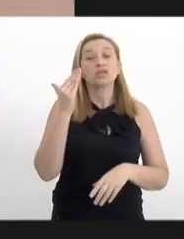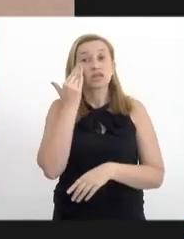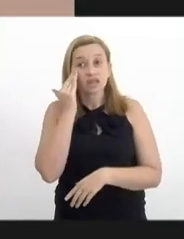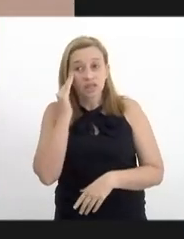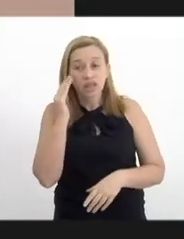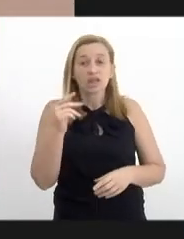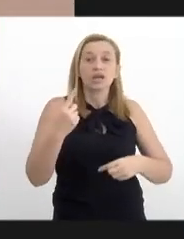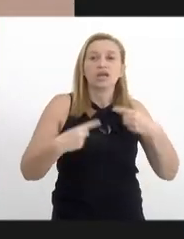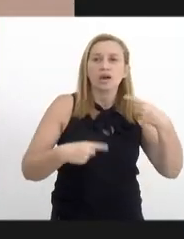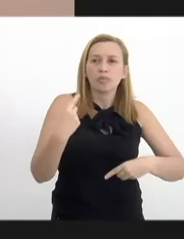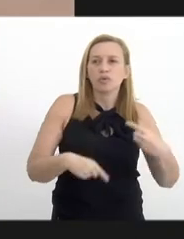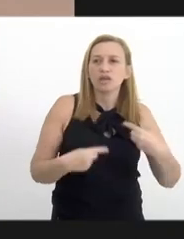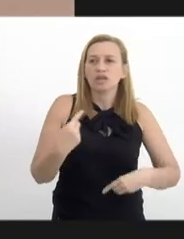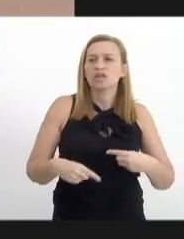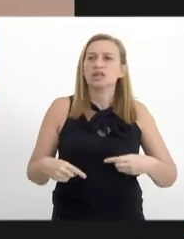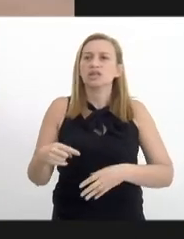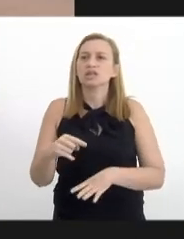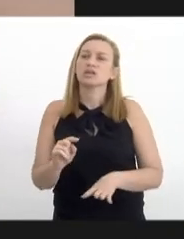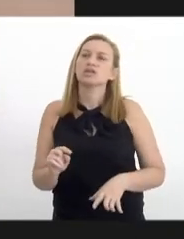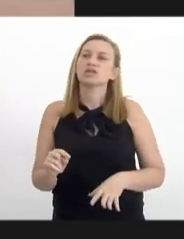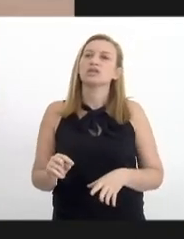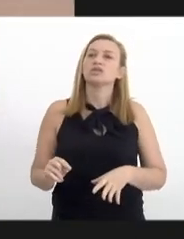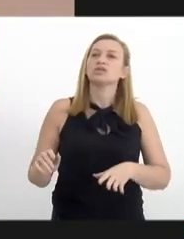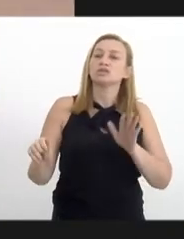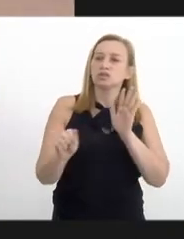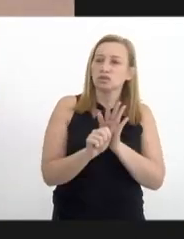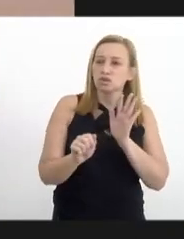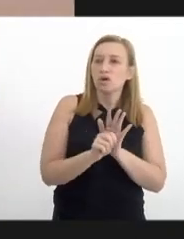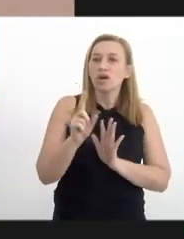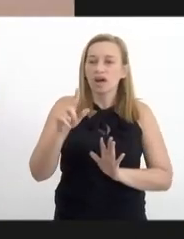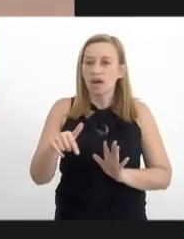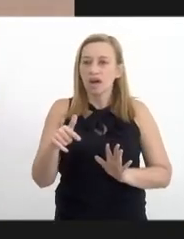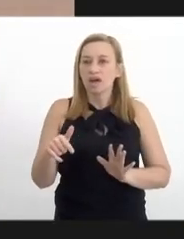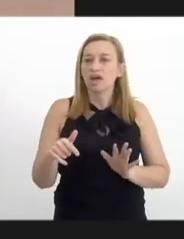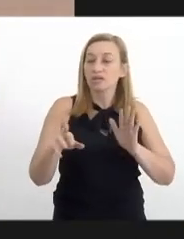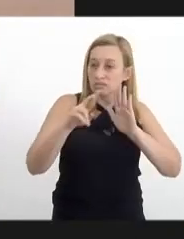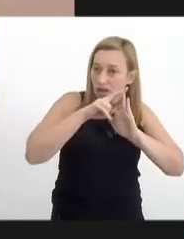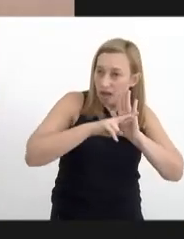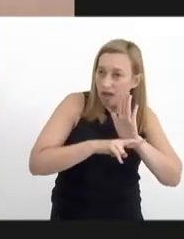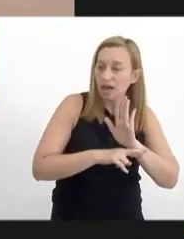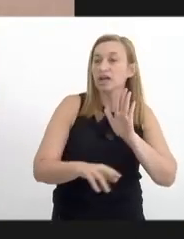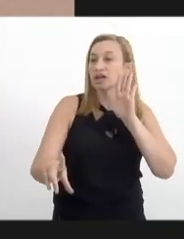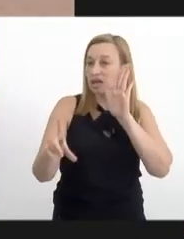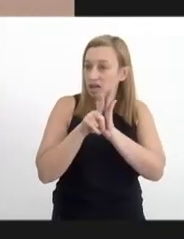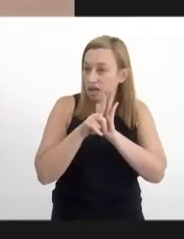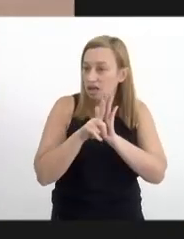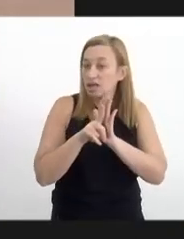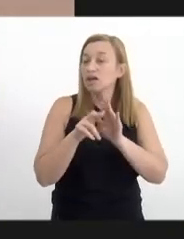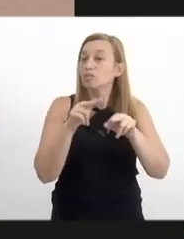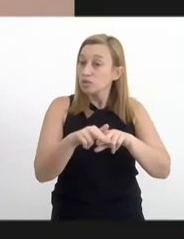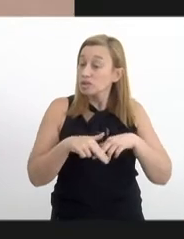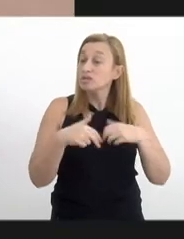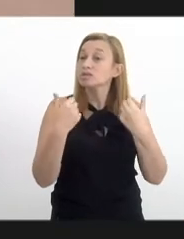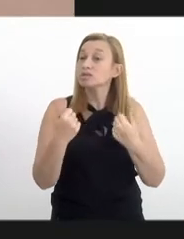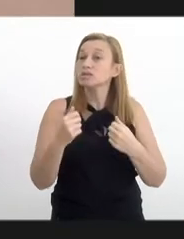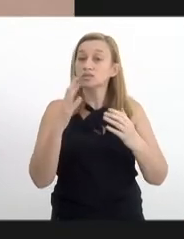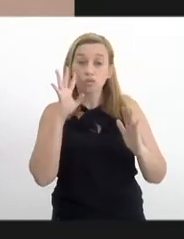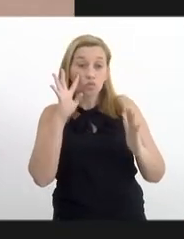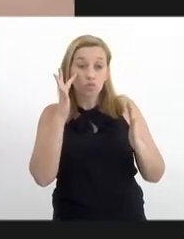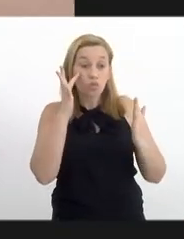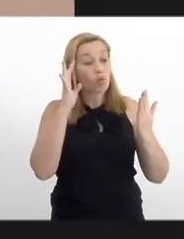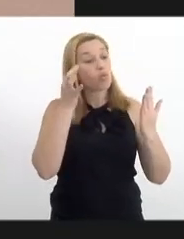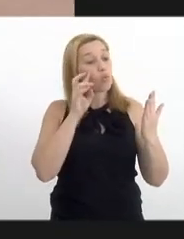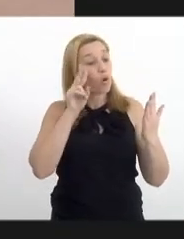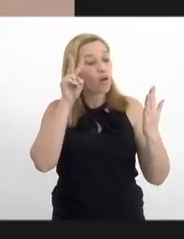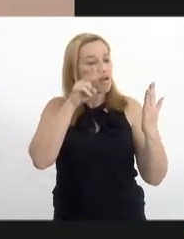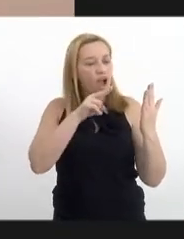que a política sobre drogas ela é uma política setorial que tem as suas regras, que tem a sua lei e portanto merece um olhar especial